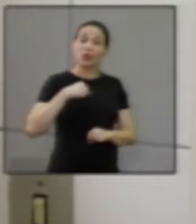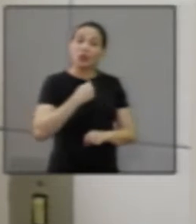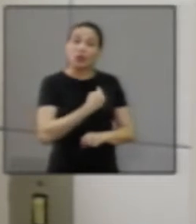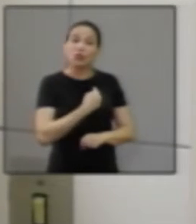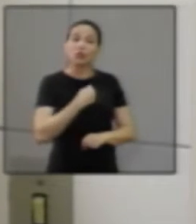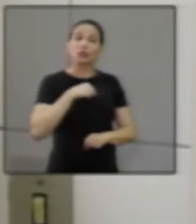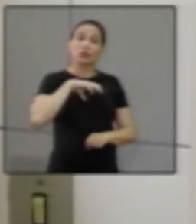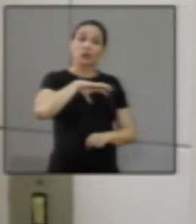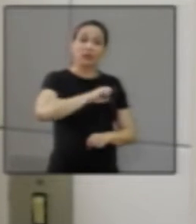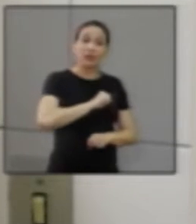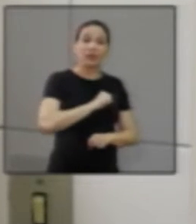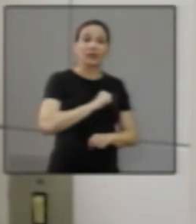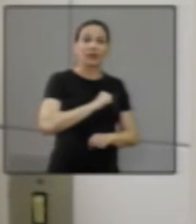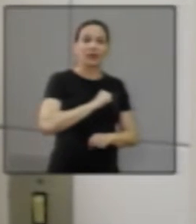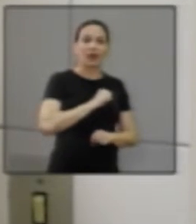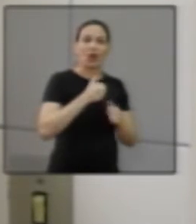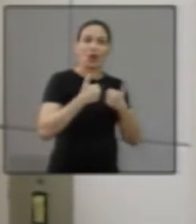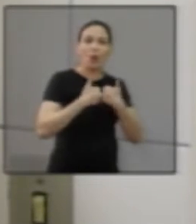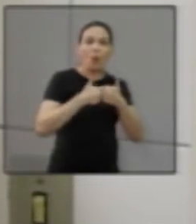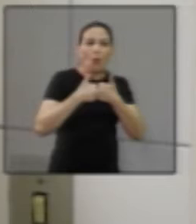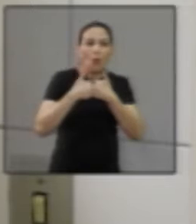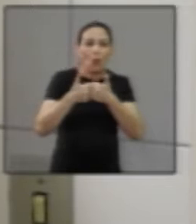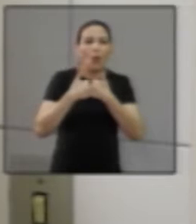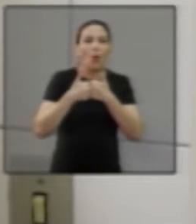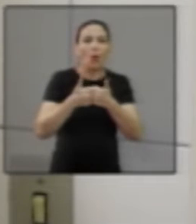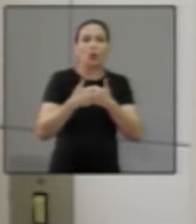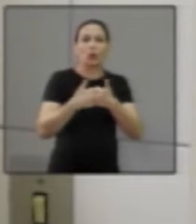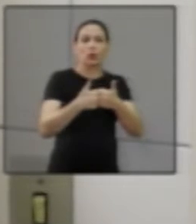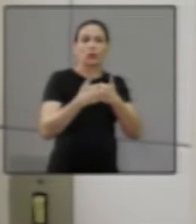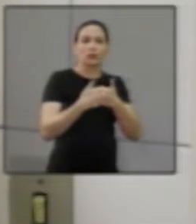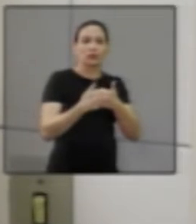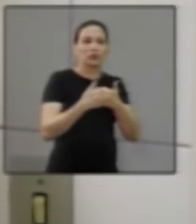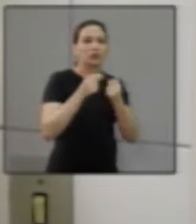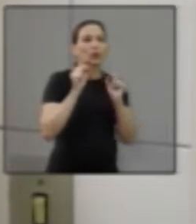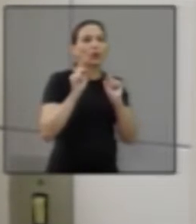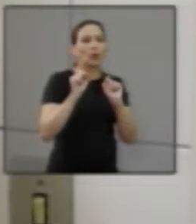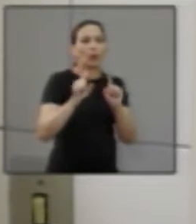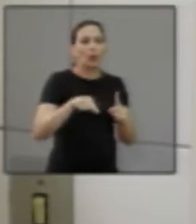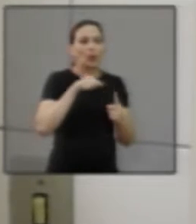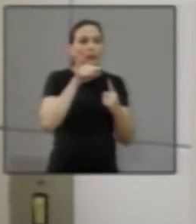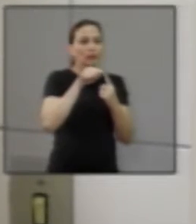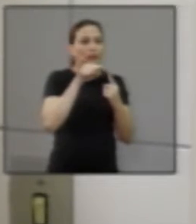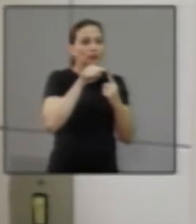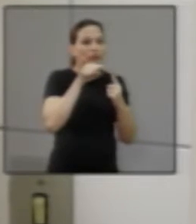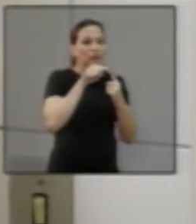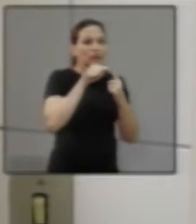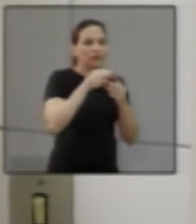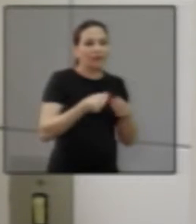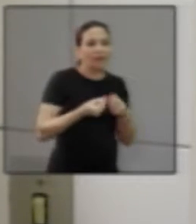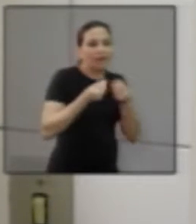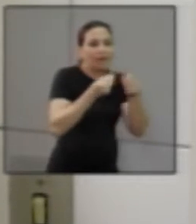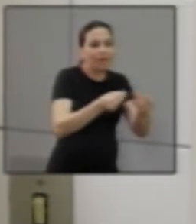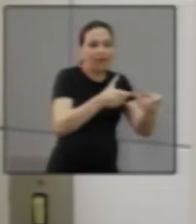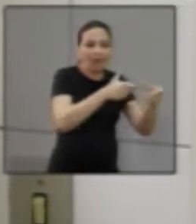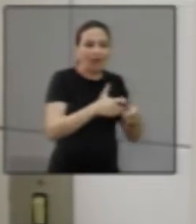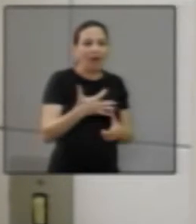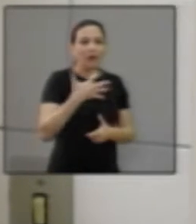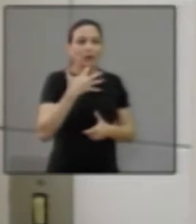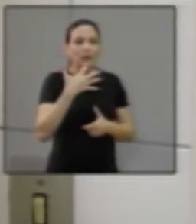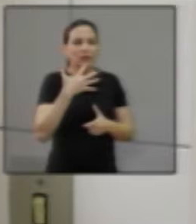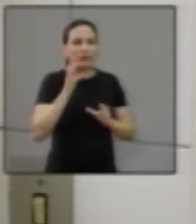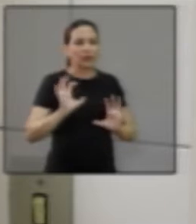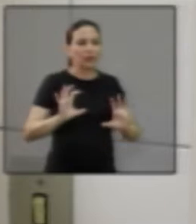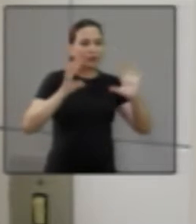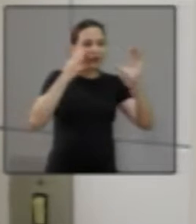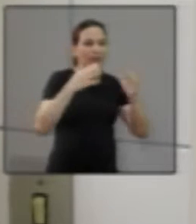A gente gostaria, se a gente conseguisse transporte, porque a gente tem intenção de levá-las a alguns eventos. A gente queria